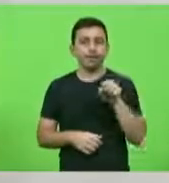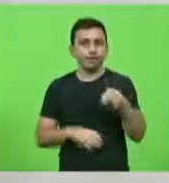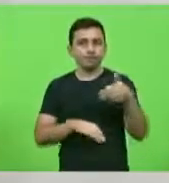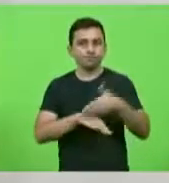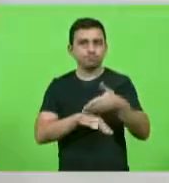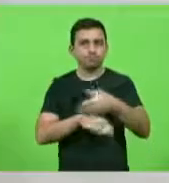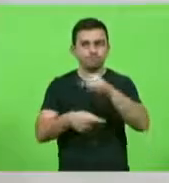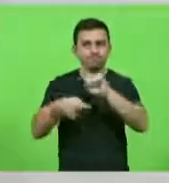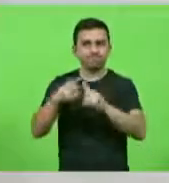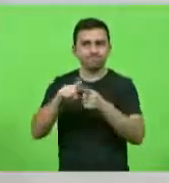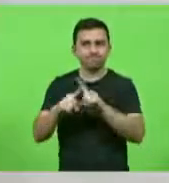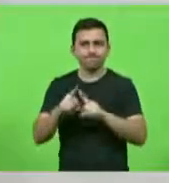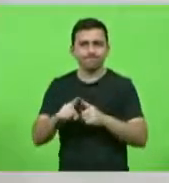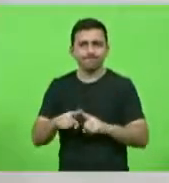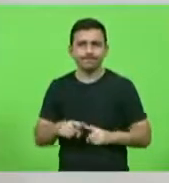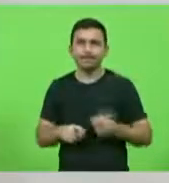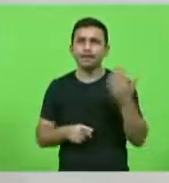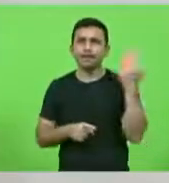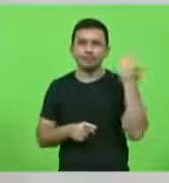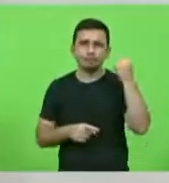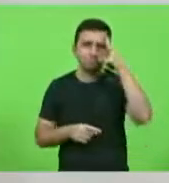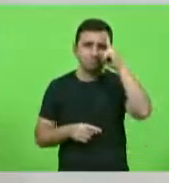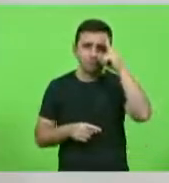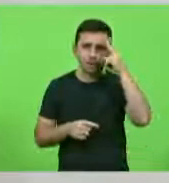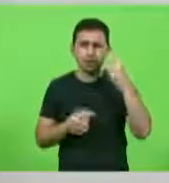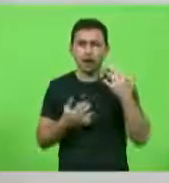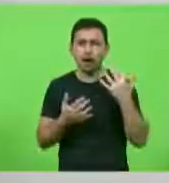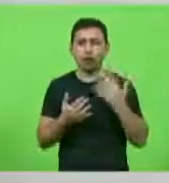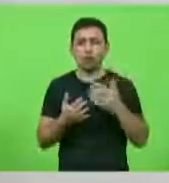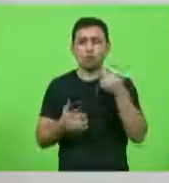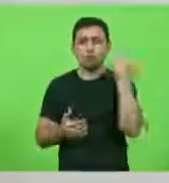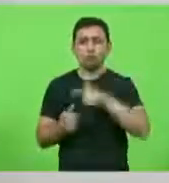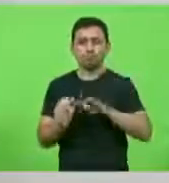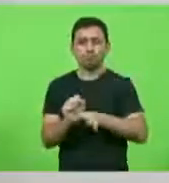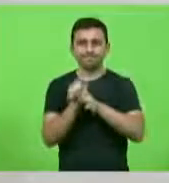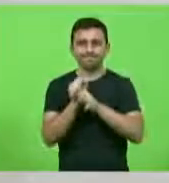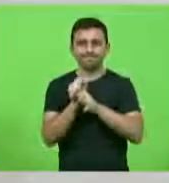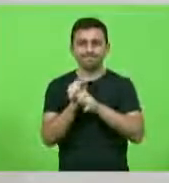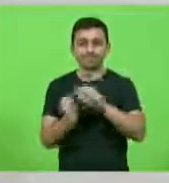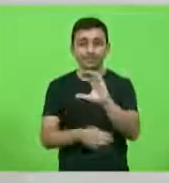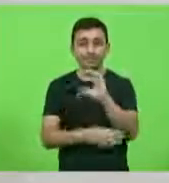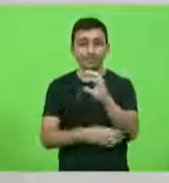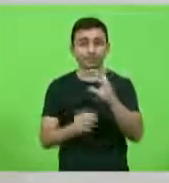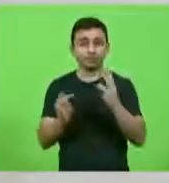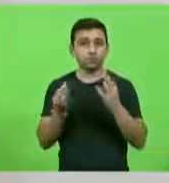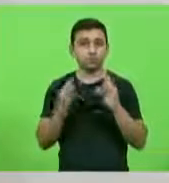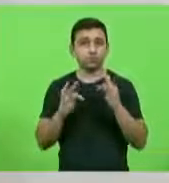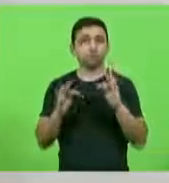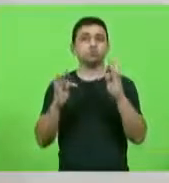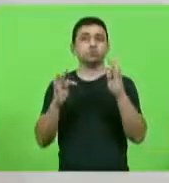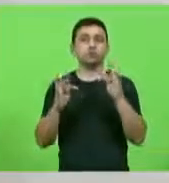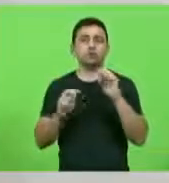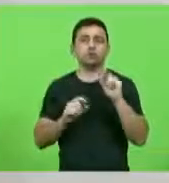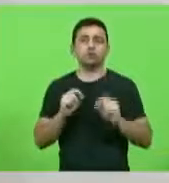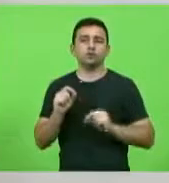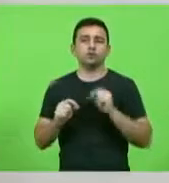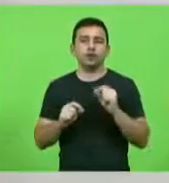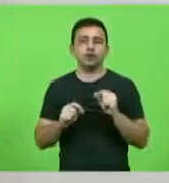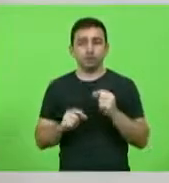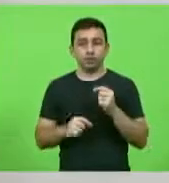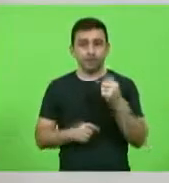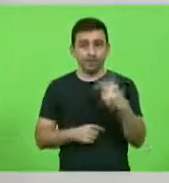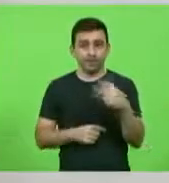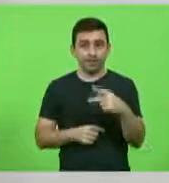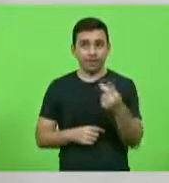negociação histórica que conseguiu garantir para a ciência e tecnologia que o seu financiamento